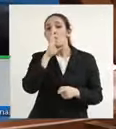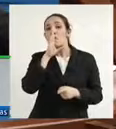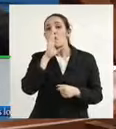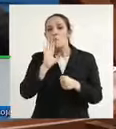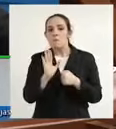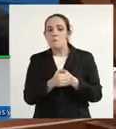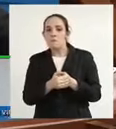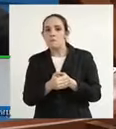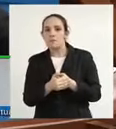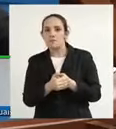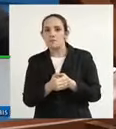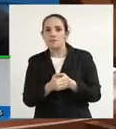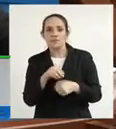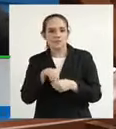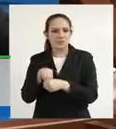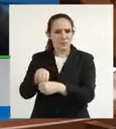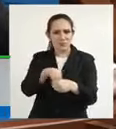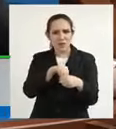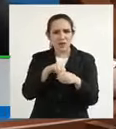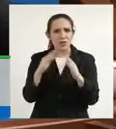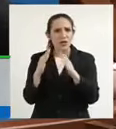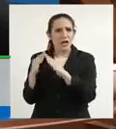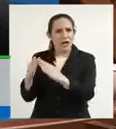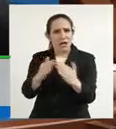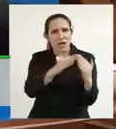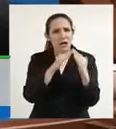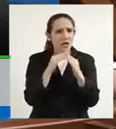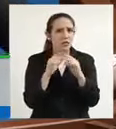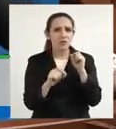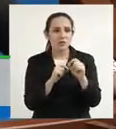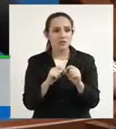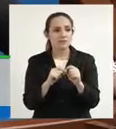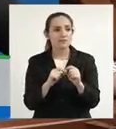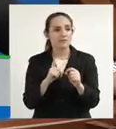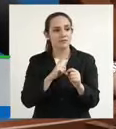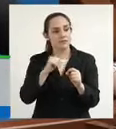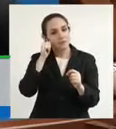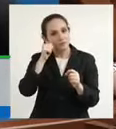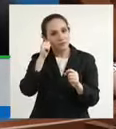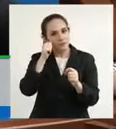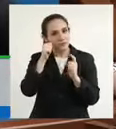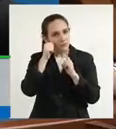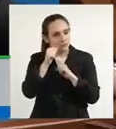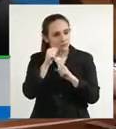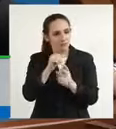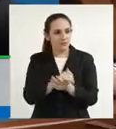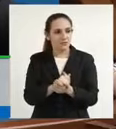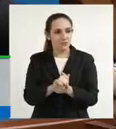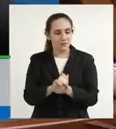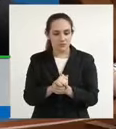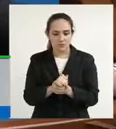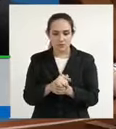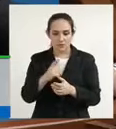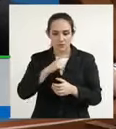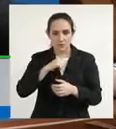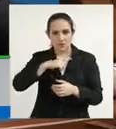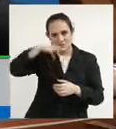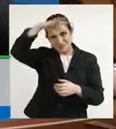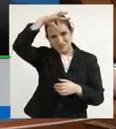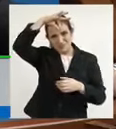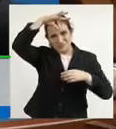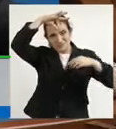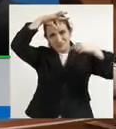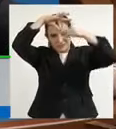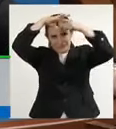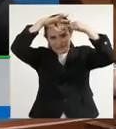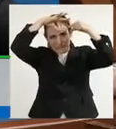onde está sendo detectado que meninas estão se automotilando nas virilhas, para